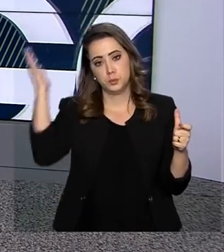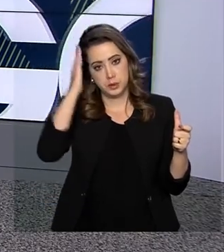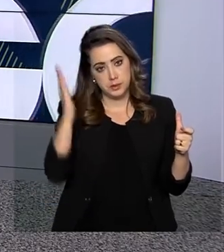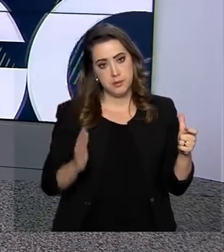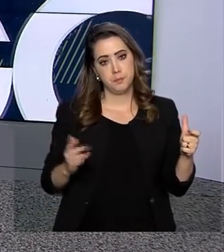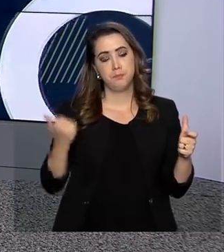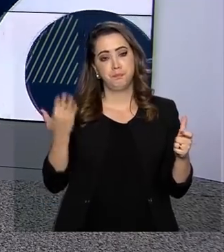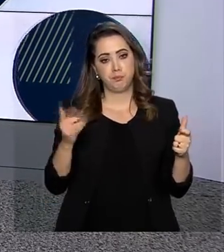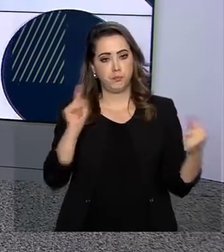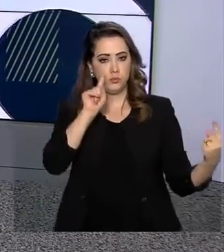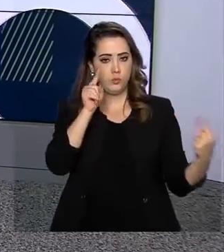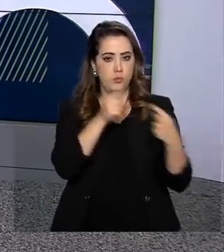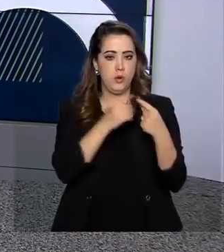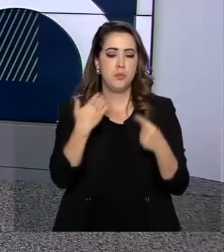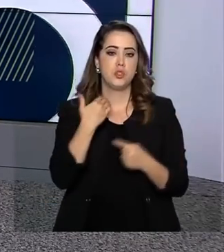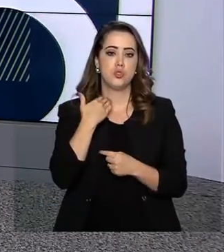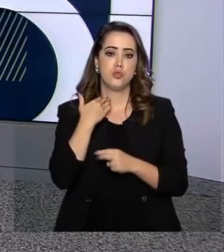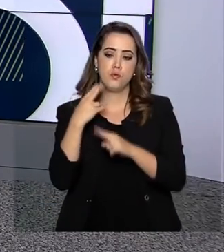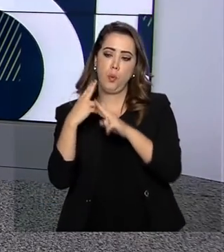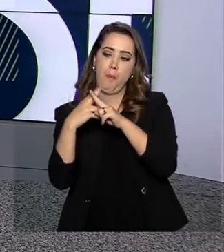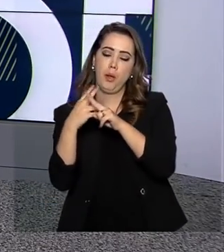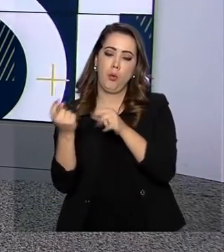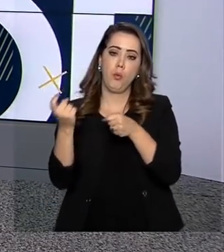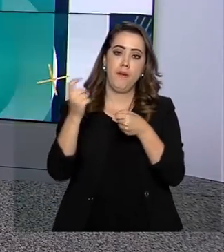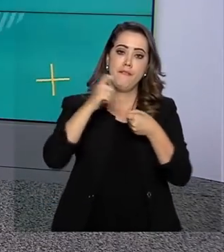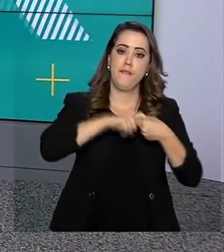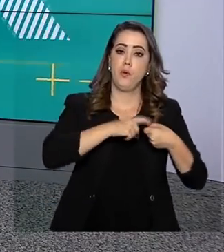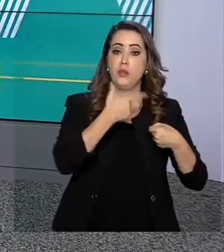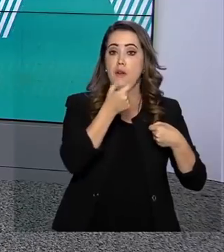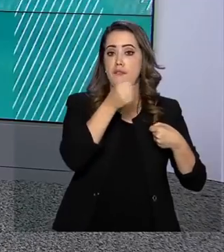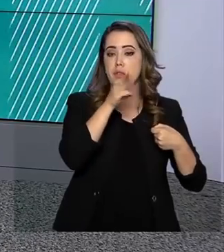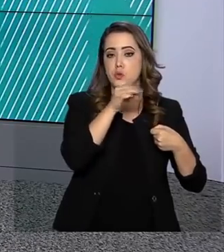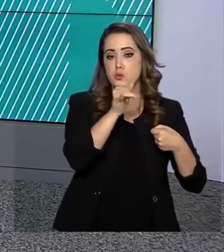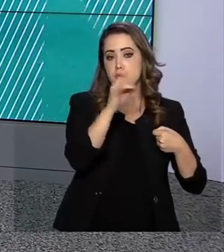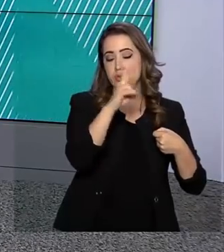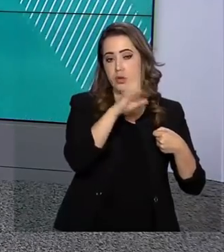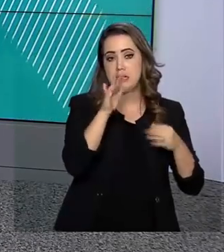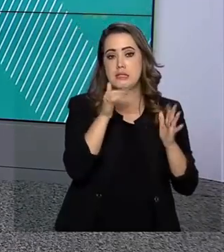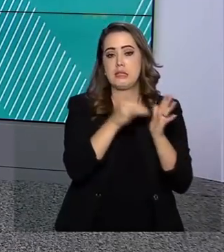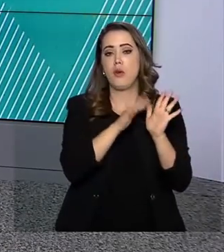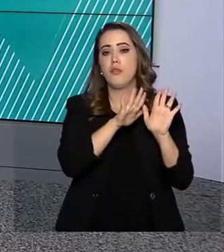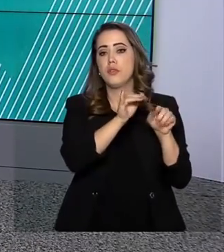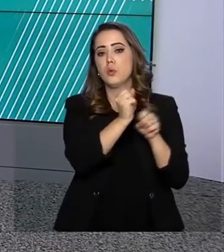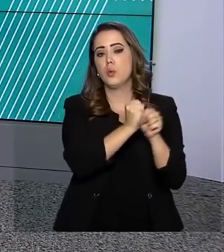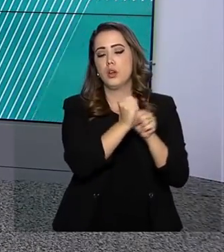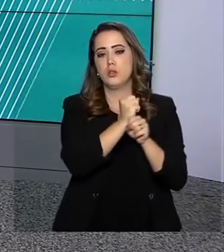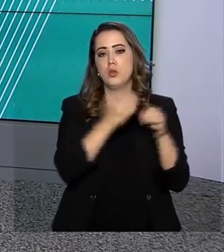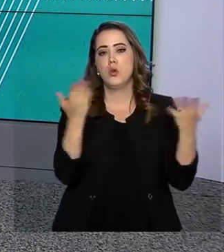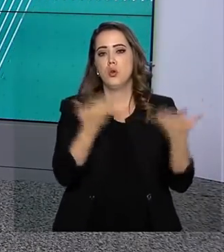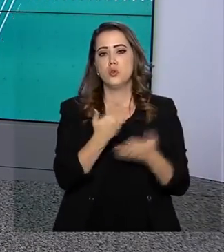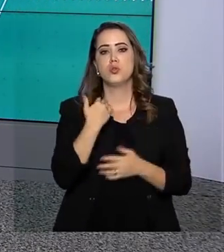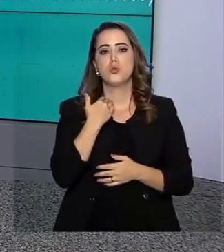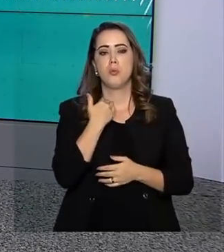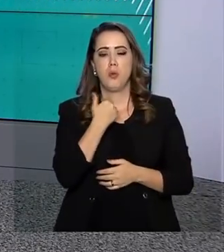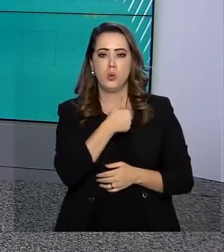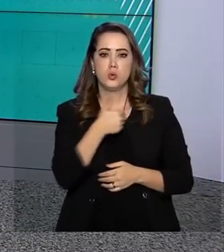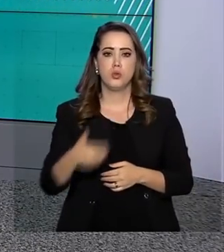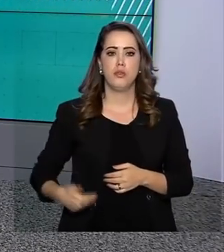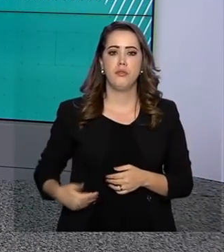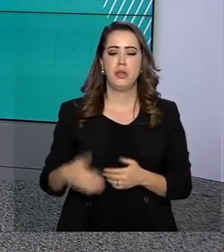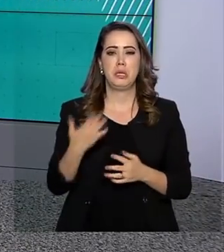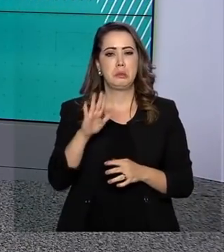A meta do banco é devolver 20 milhões de reais até o final deste ano. Hoje, os bancos públicos devem ao governo